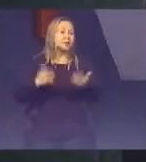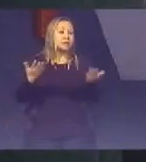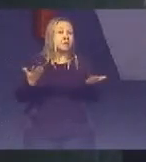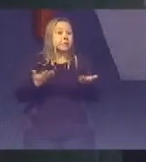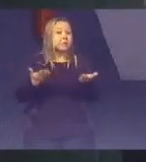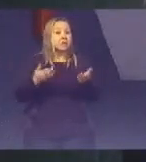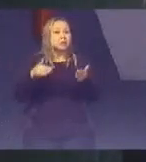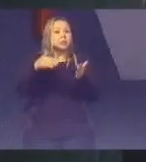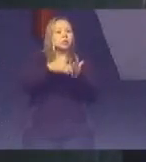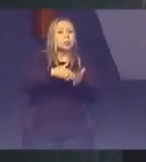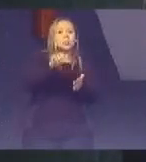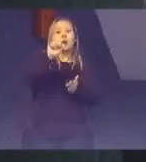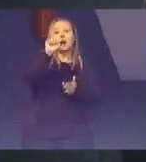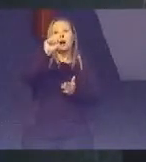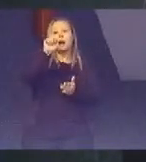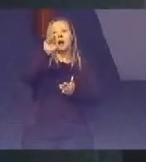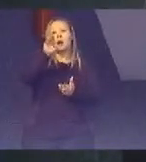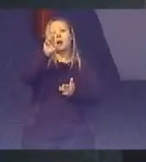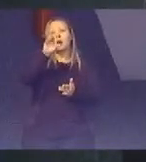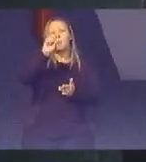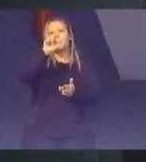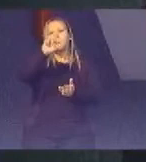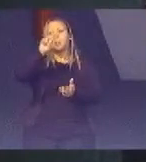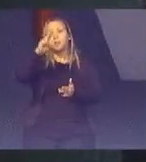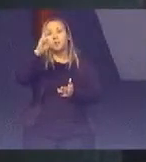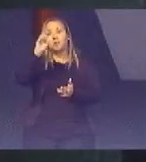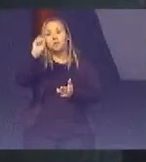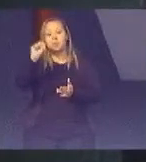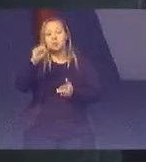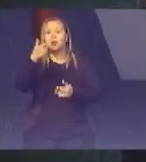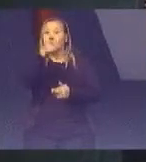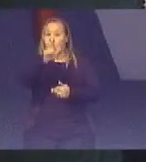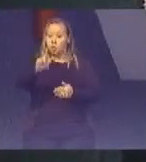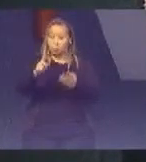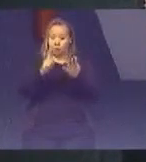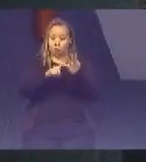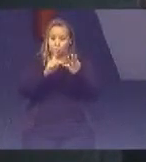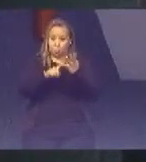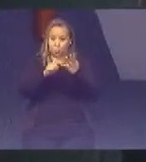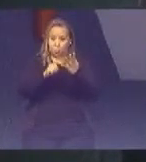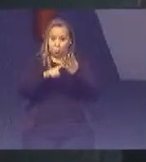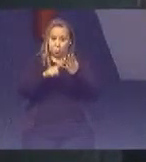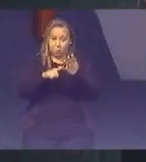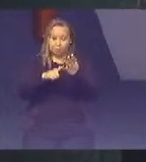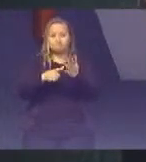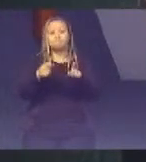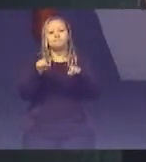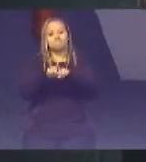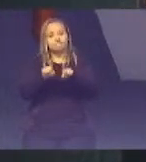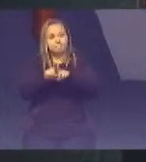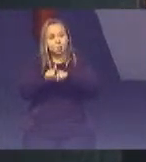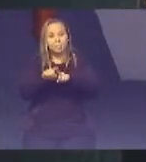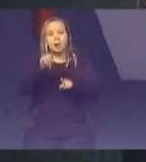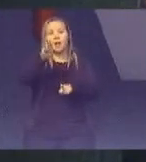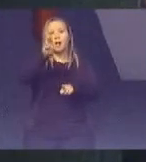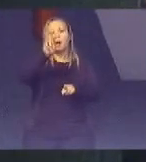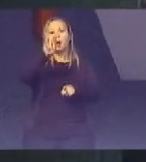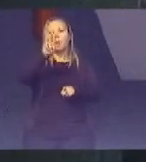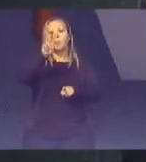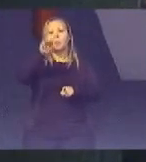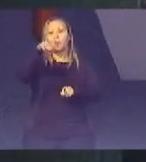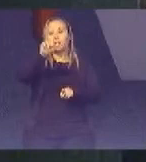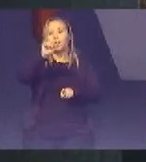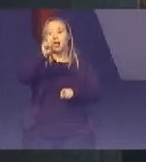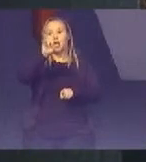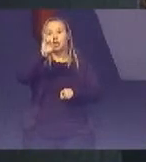O quarto caso Que é o caso De Brumadinho Maior acidente De trabalho E acidente humano No